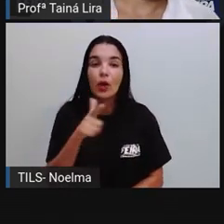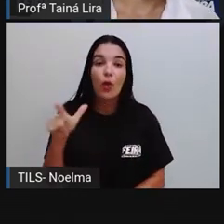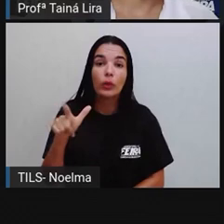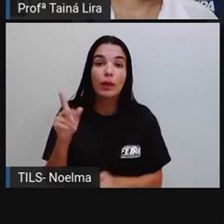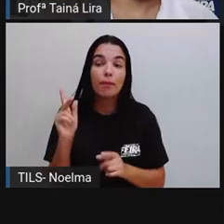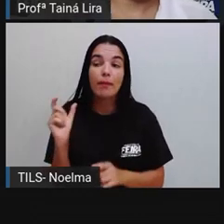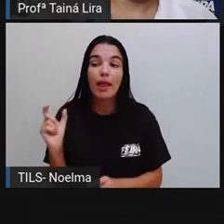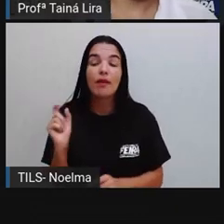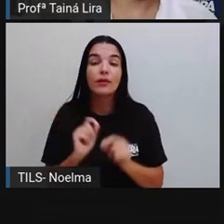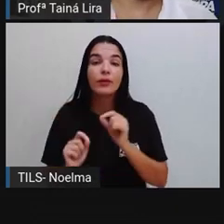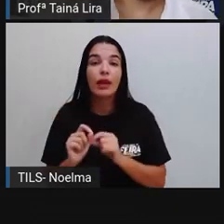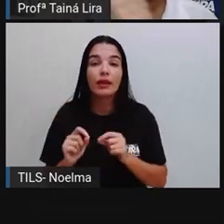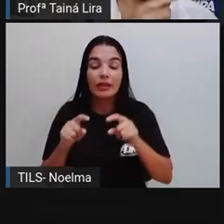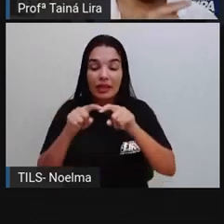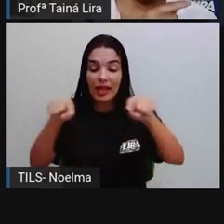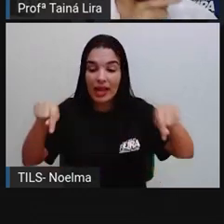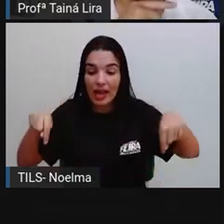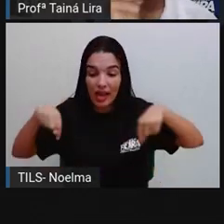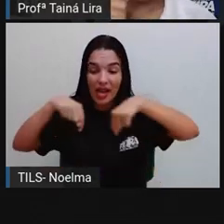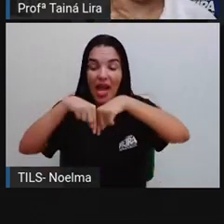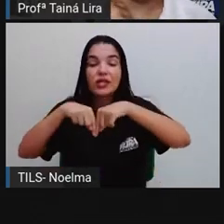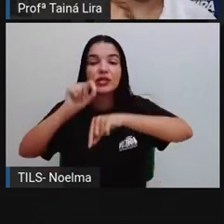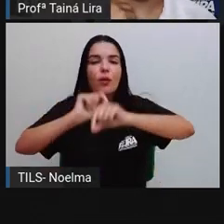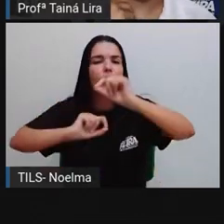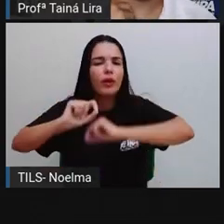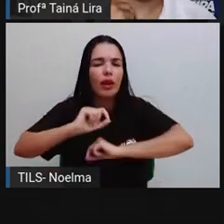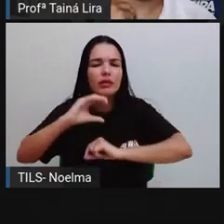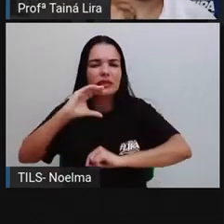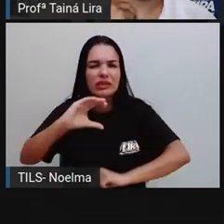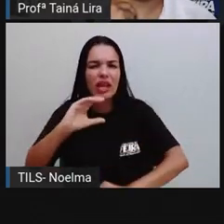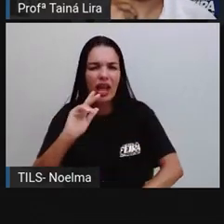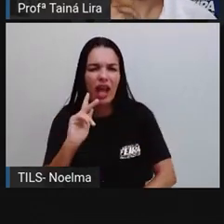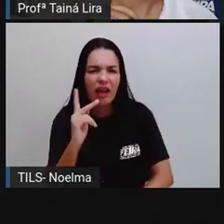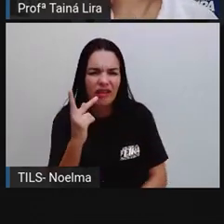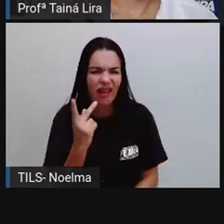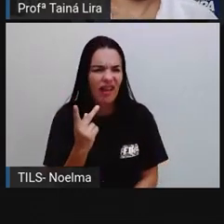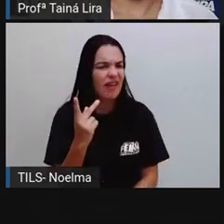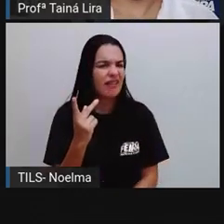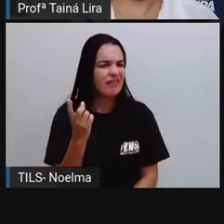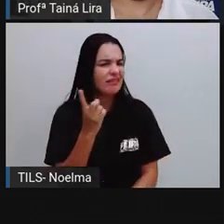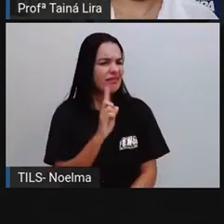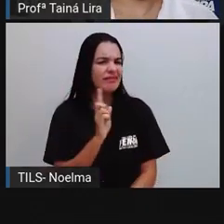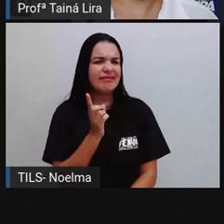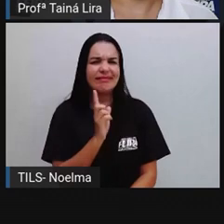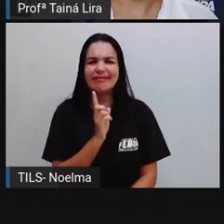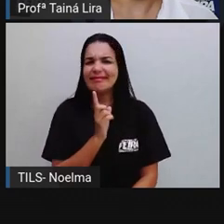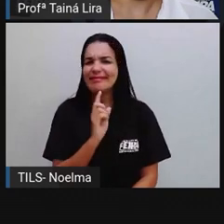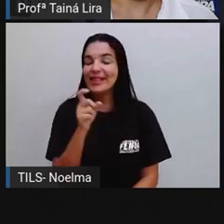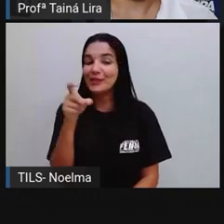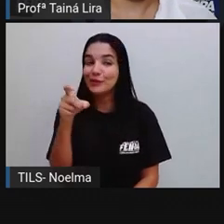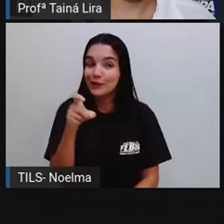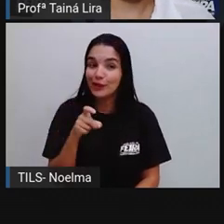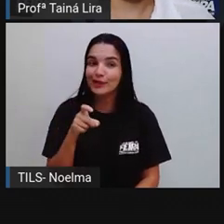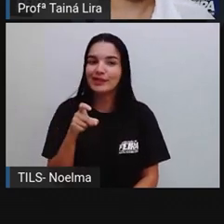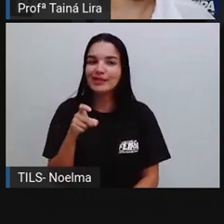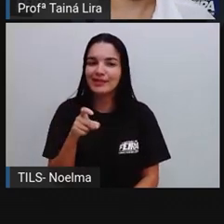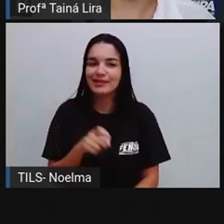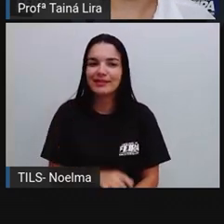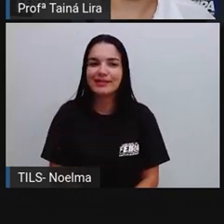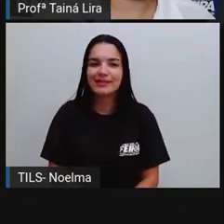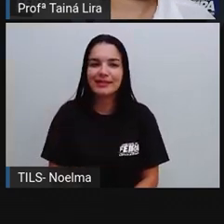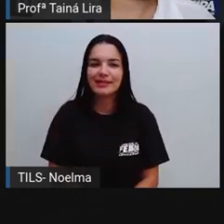Caixa, Caixa, Tava lá na tabelinha que a Pró mostrou a vocês, Lembram? Caixa é com X,